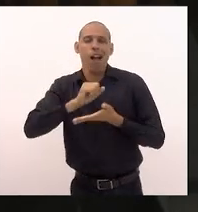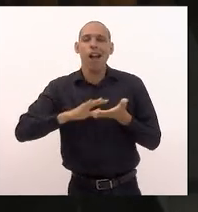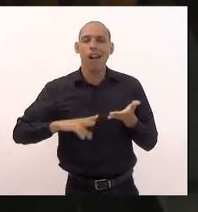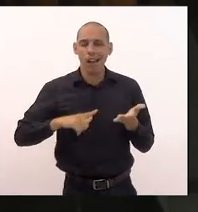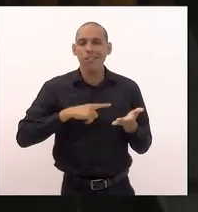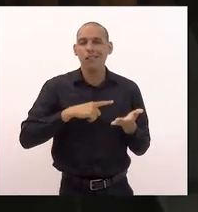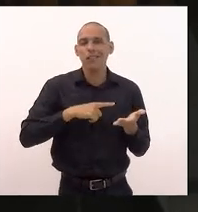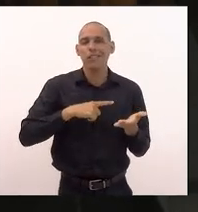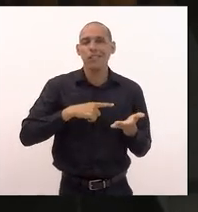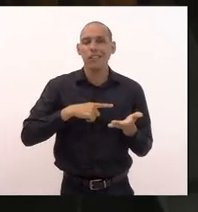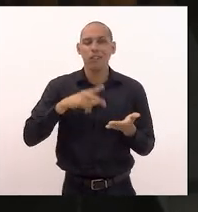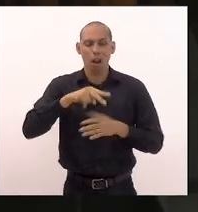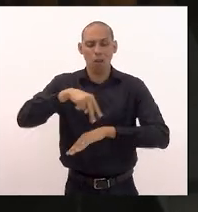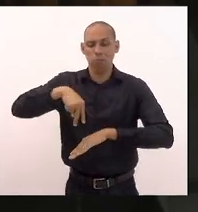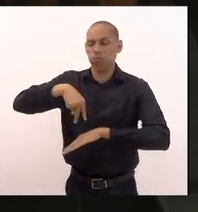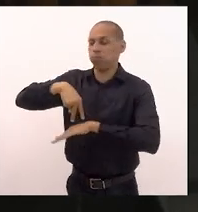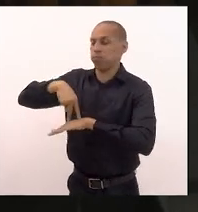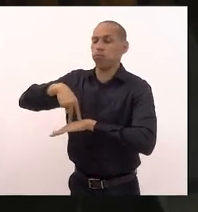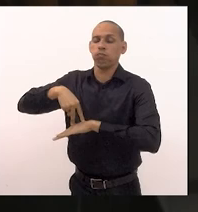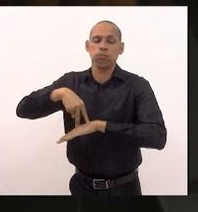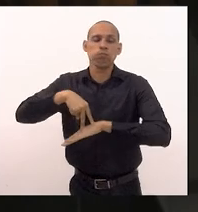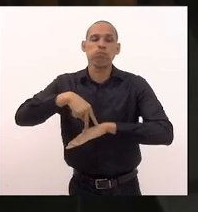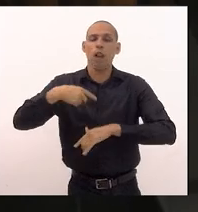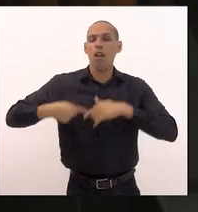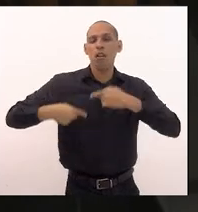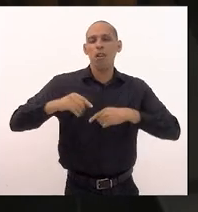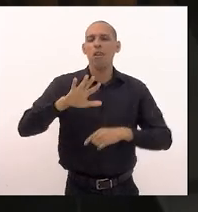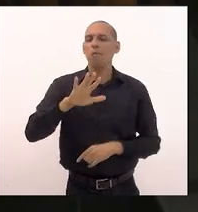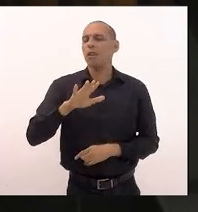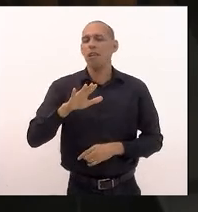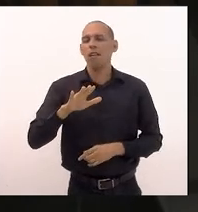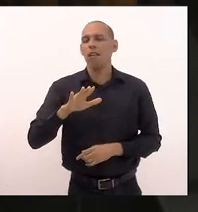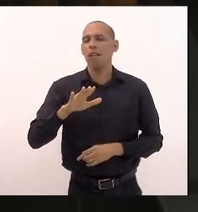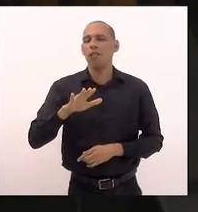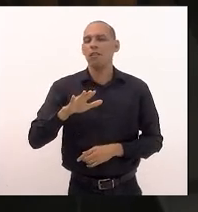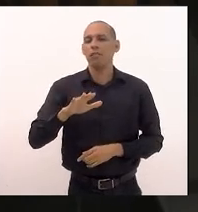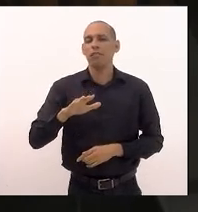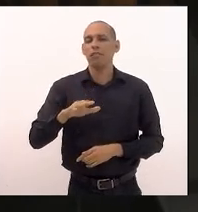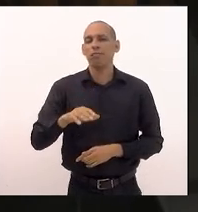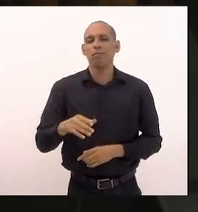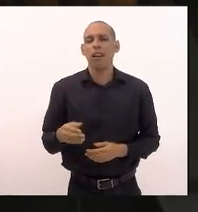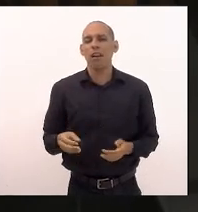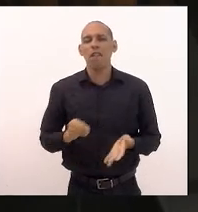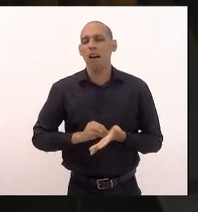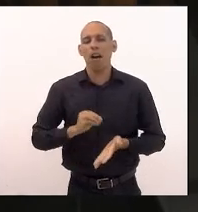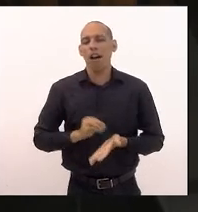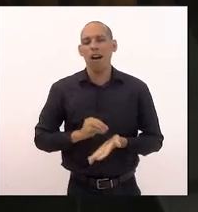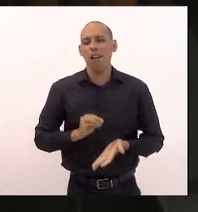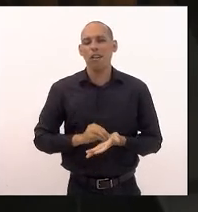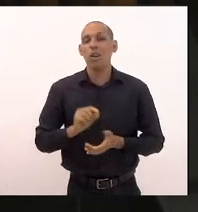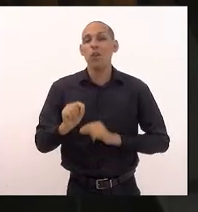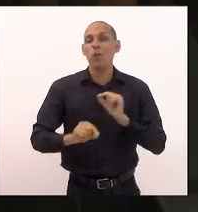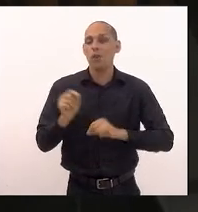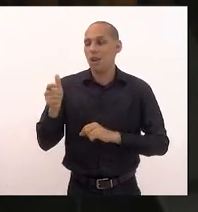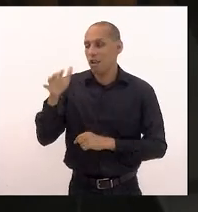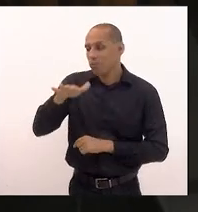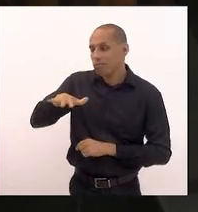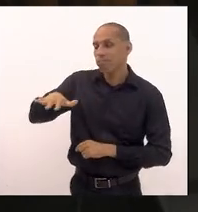suposto protagonismo político mas que deixa muito a desejar inclusive para aqueles que